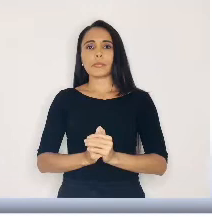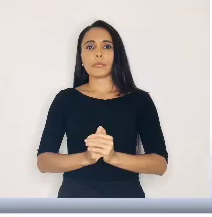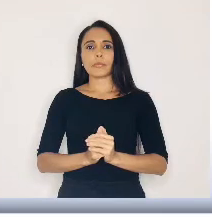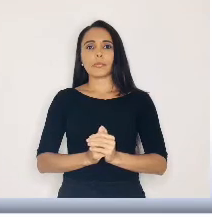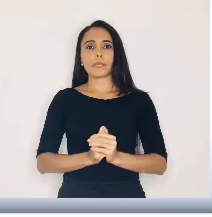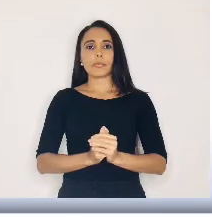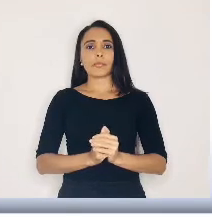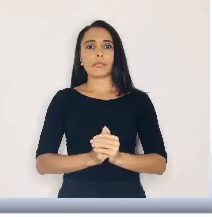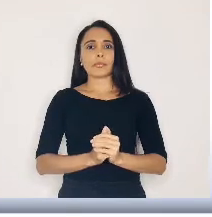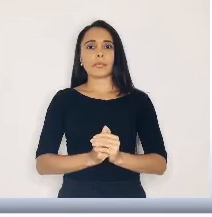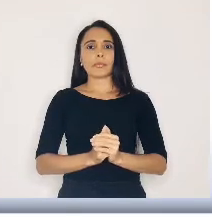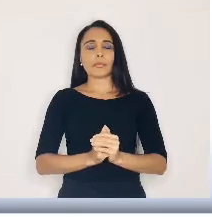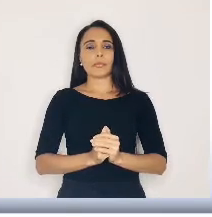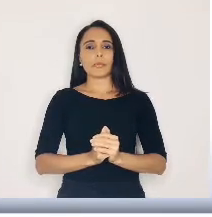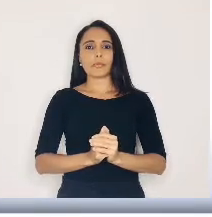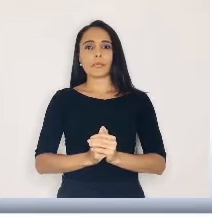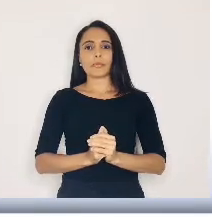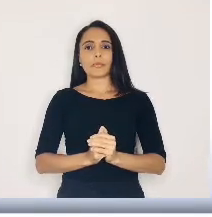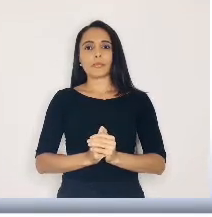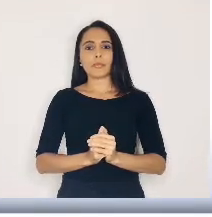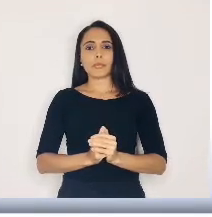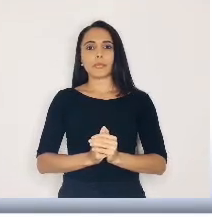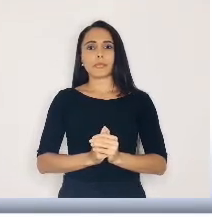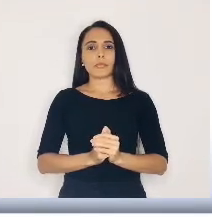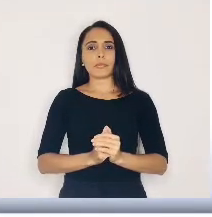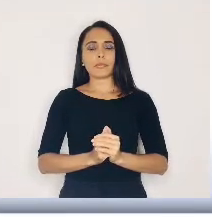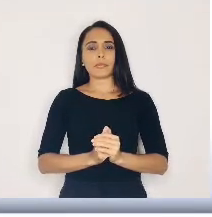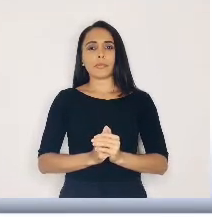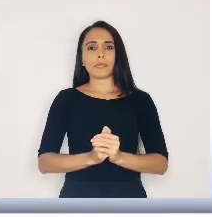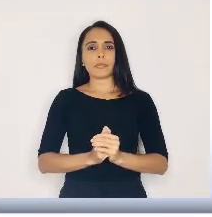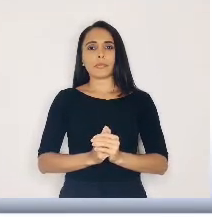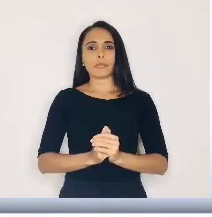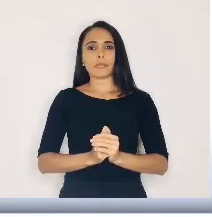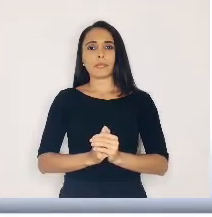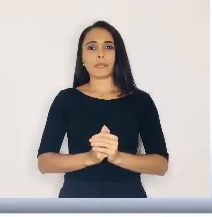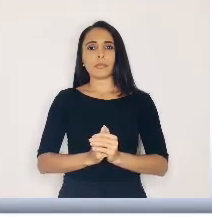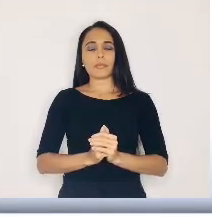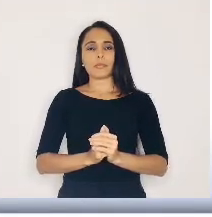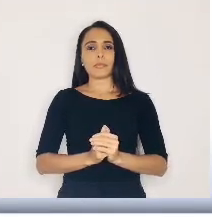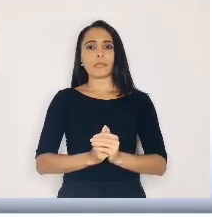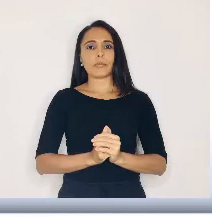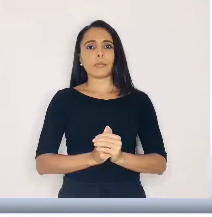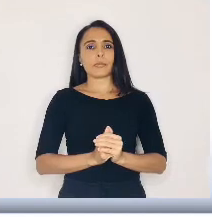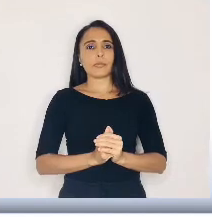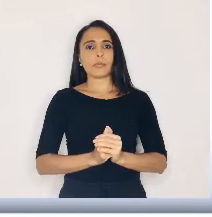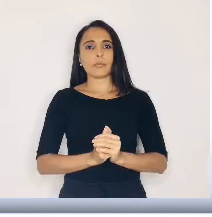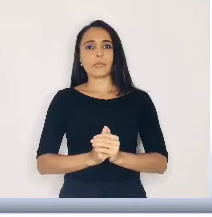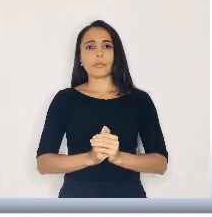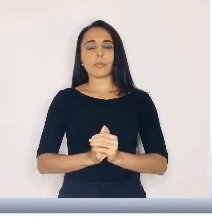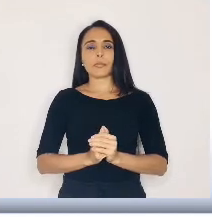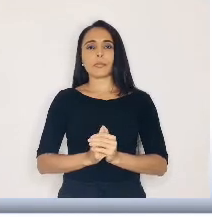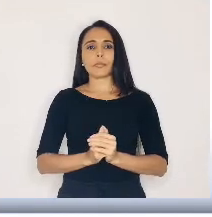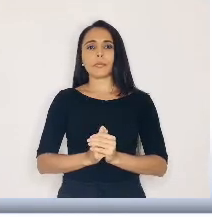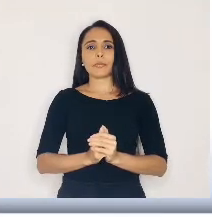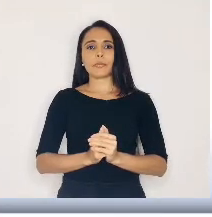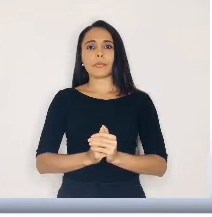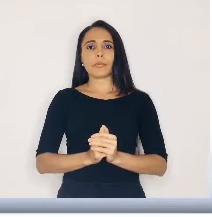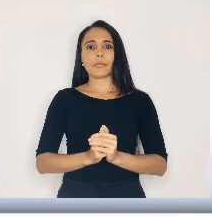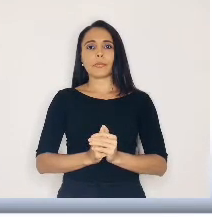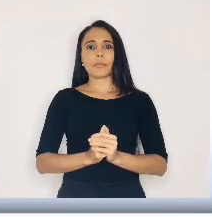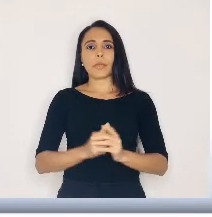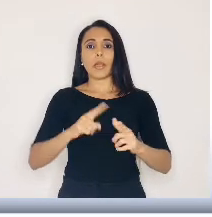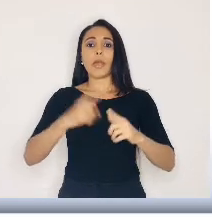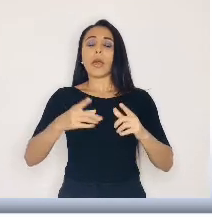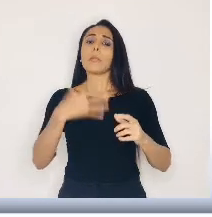número, Salgadinho. CEP 53-110-110, Olinda, Pernambuco. Mas